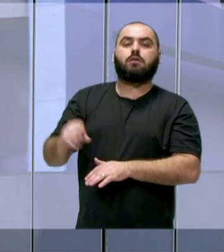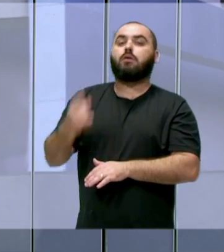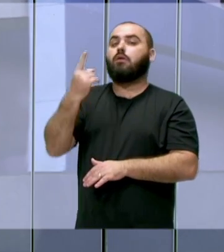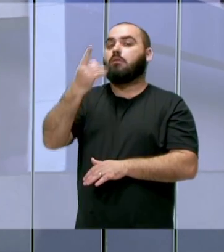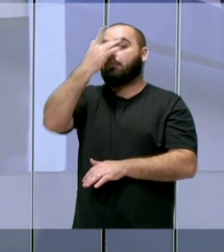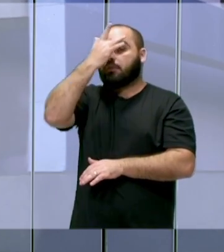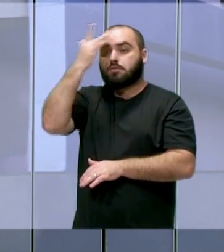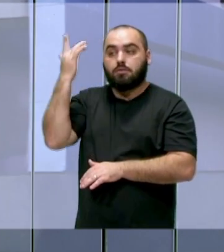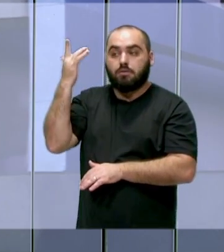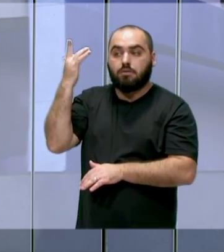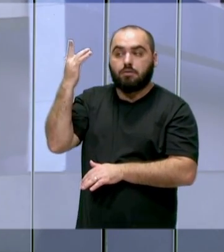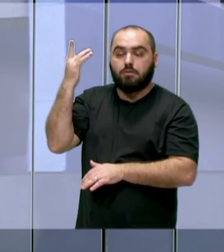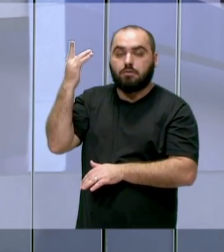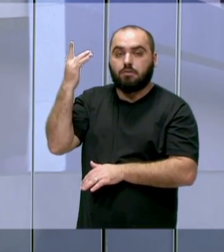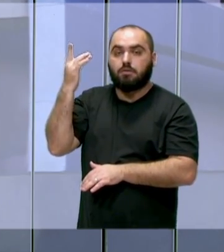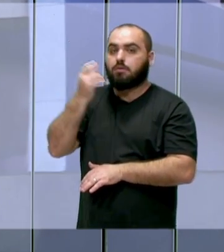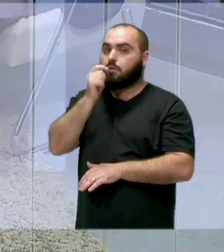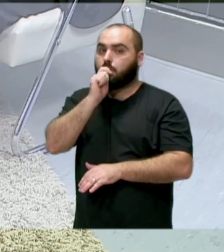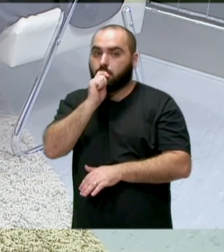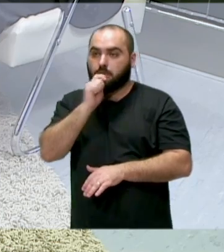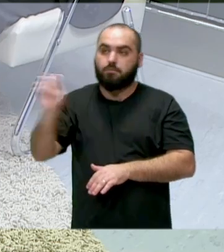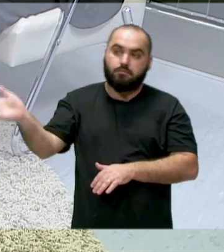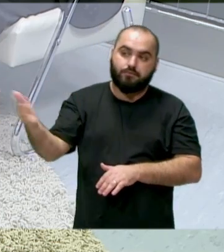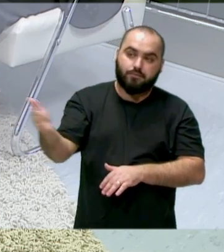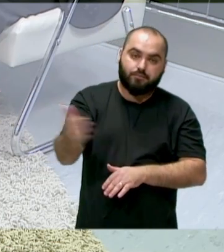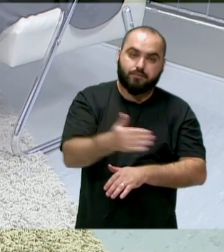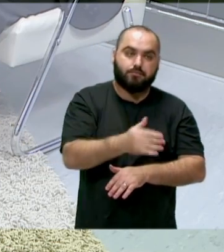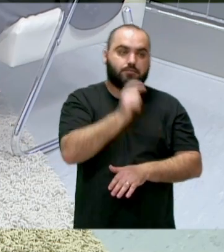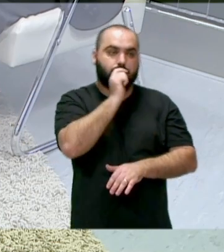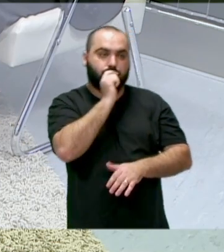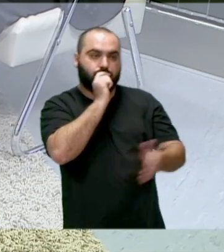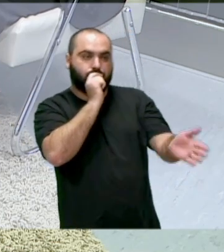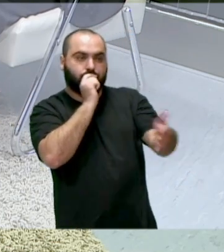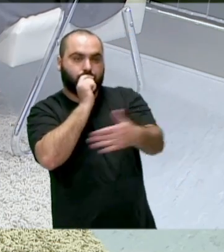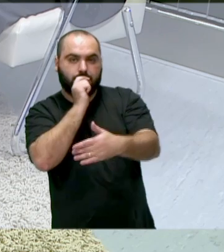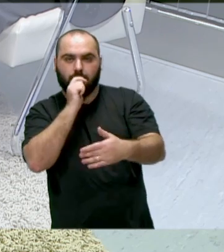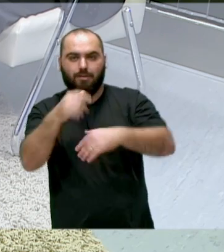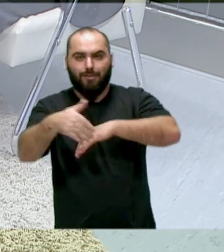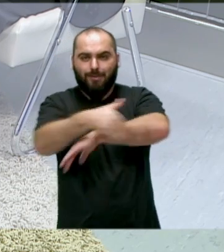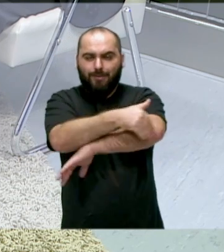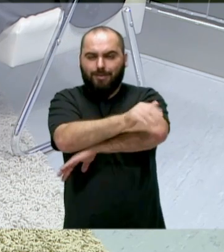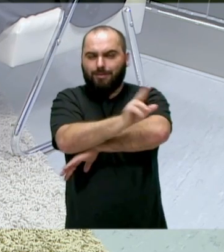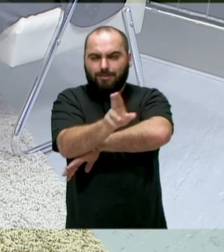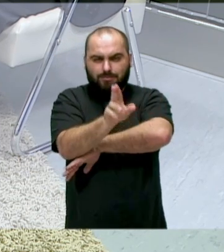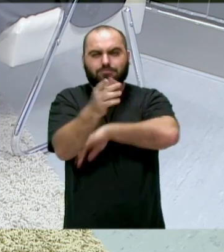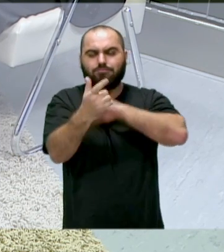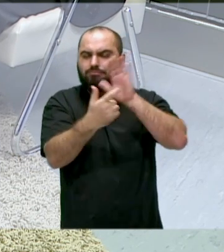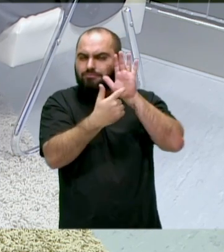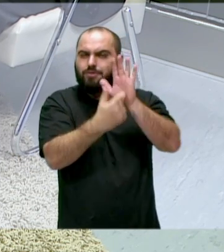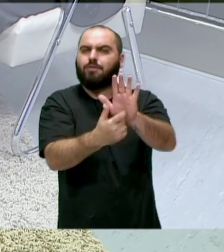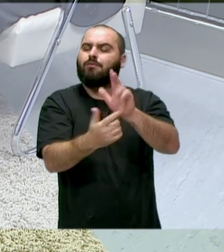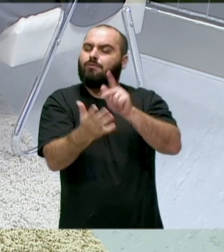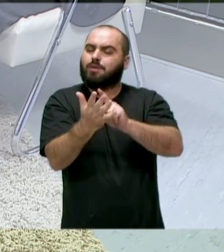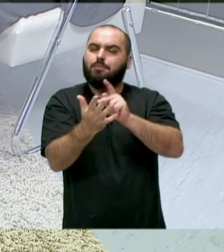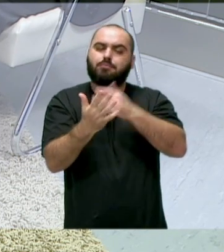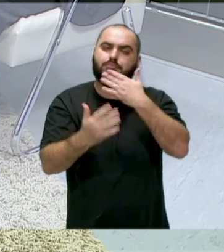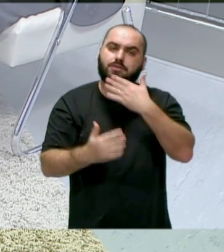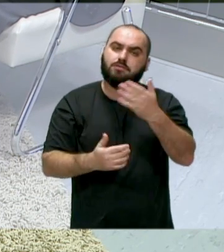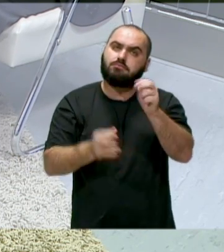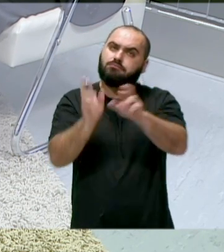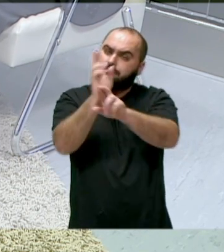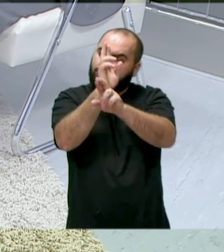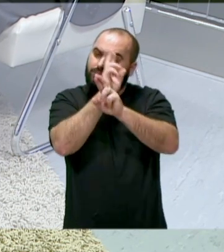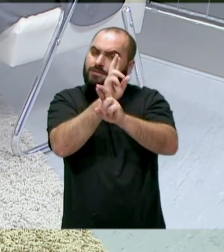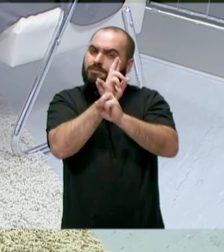trânsito. Aí são pontos, são ruas pontuais ali que a gente levou, sim, essas indicações e esperamos que